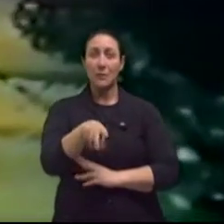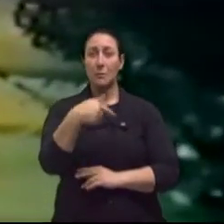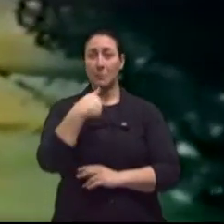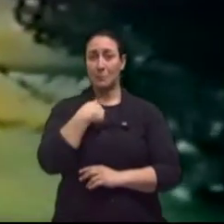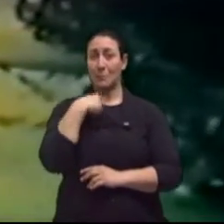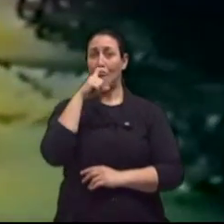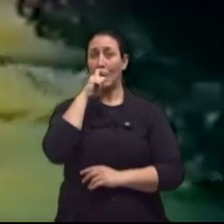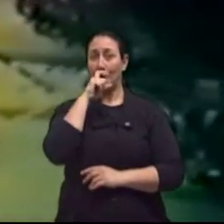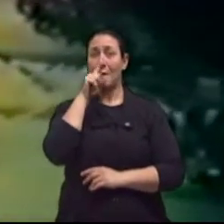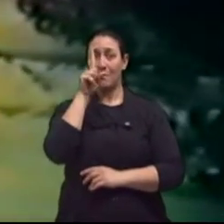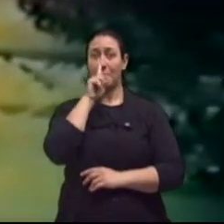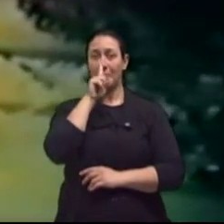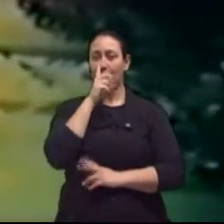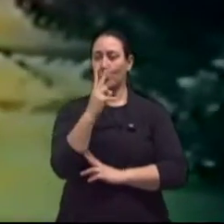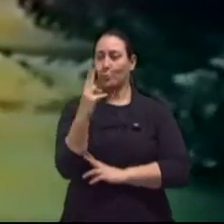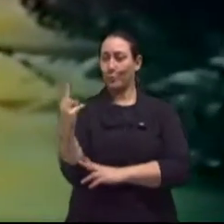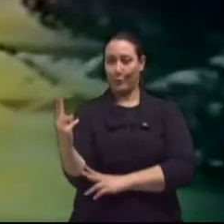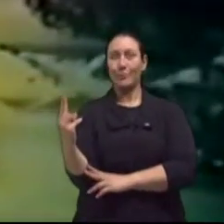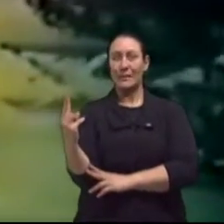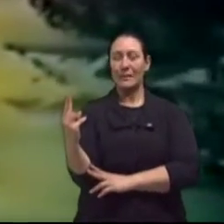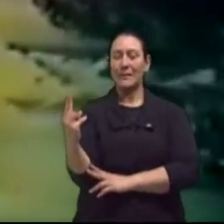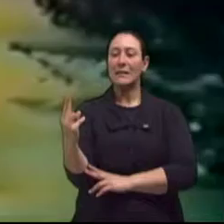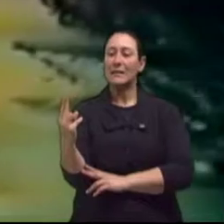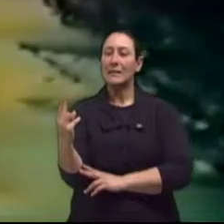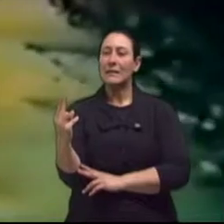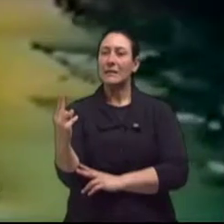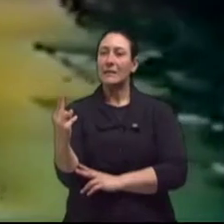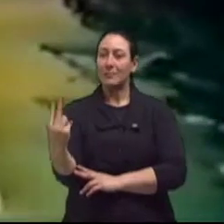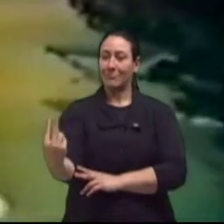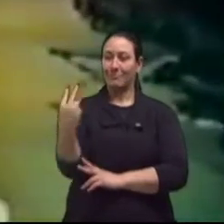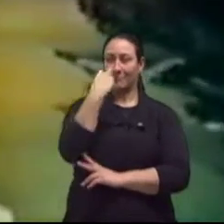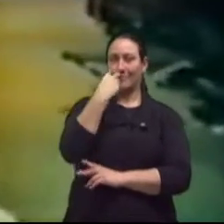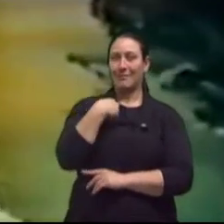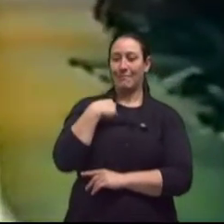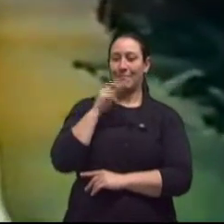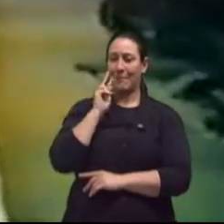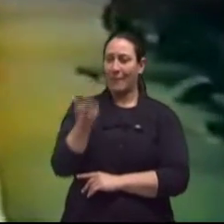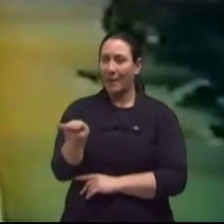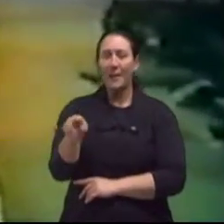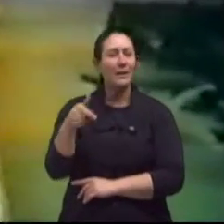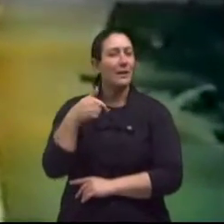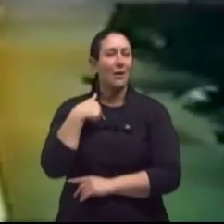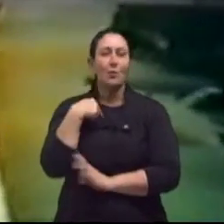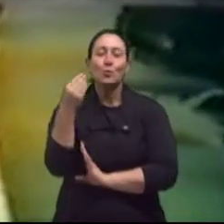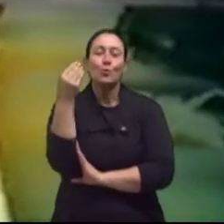mãe estavam juntos. E aí, eu bejei o meu pai.